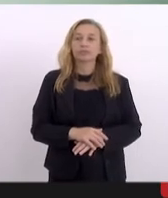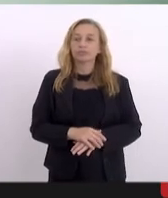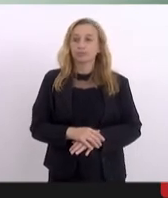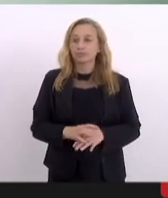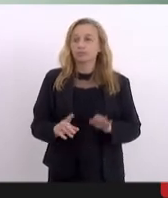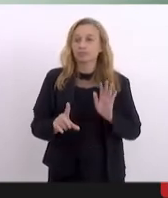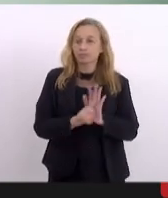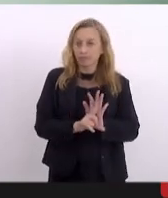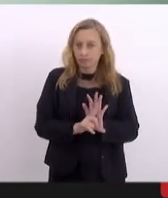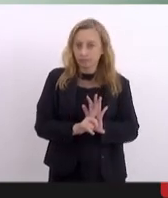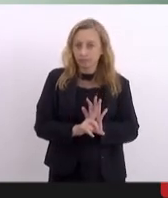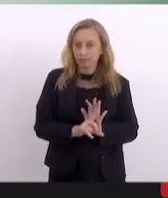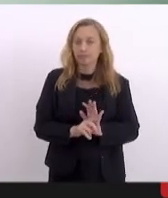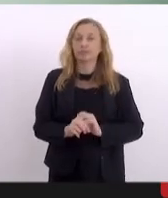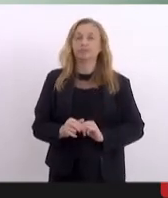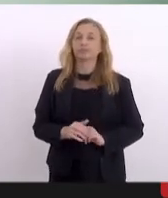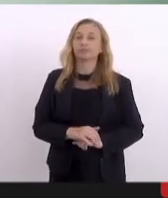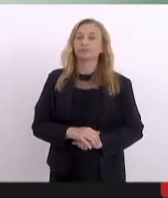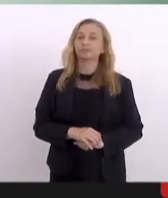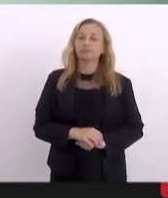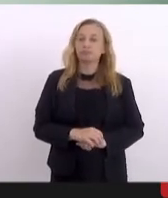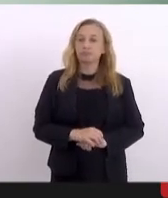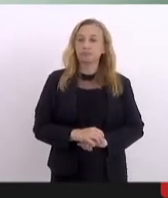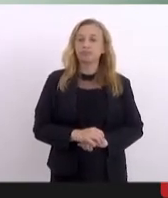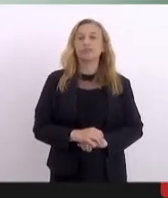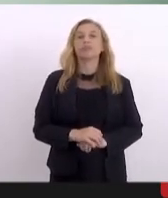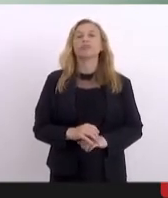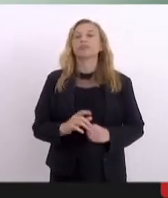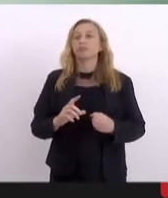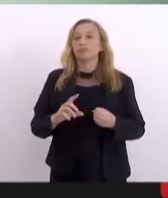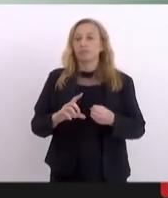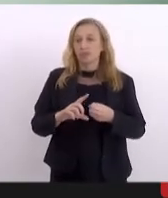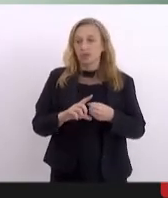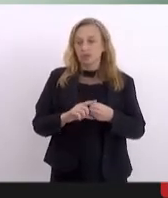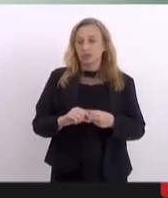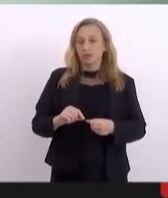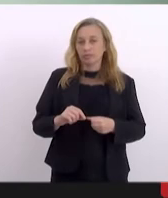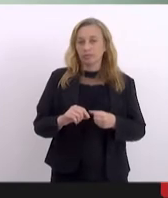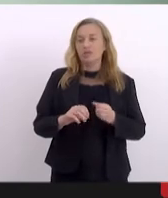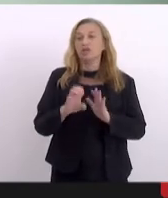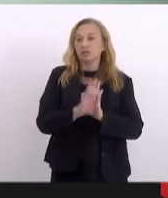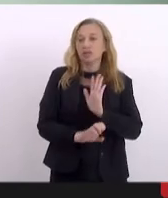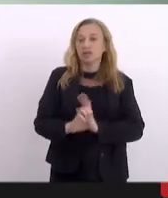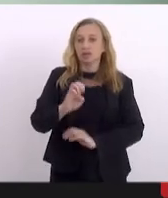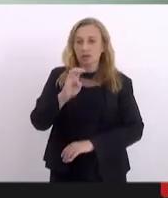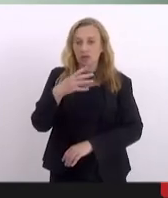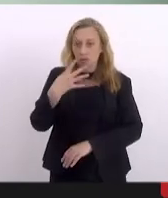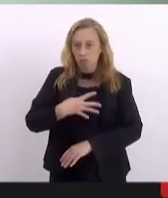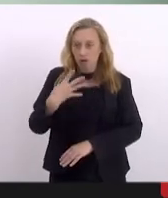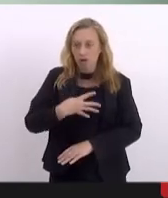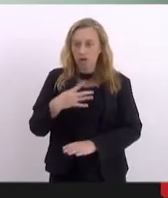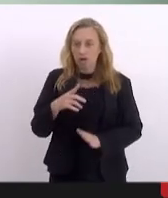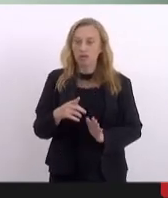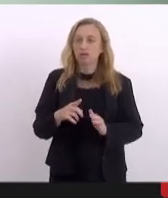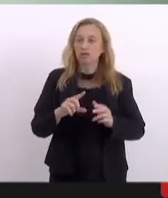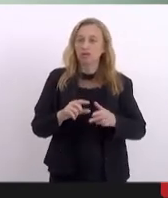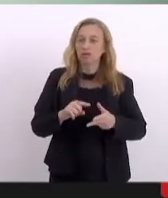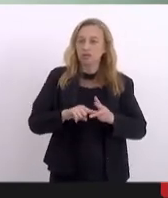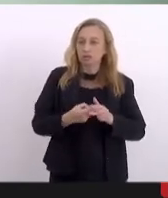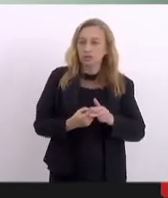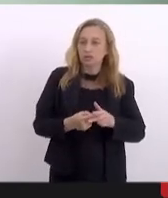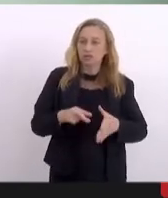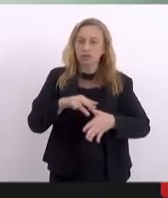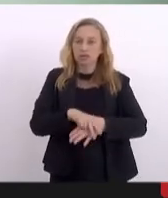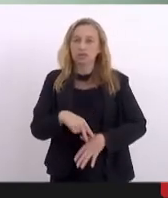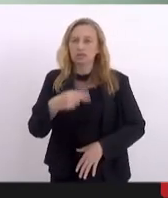que vierem a disciplinar-nos. Emenda modificativa número quatro. Modifique-se o inciso terceiro do artigo